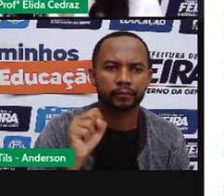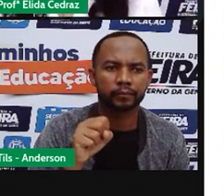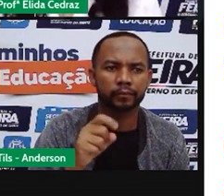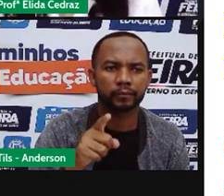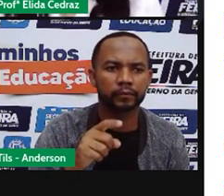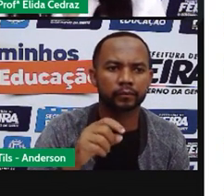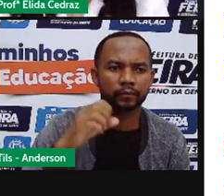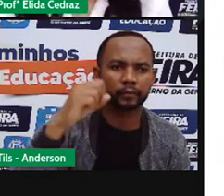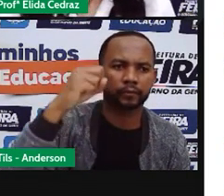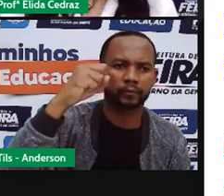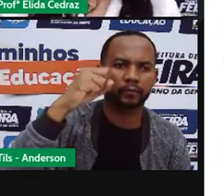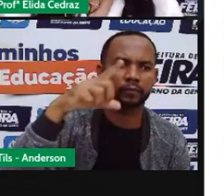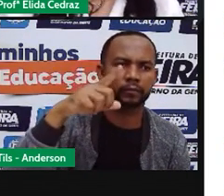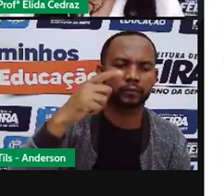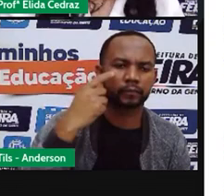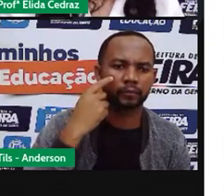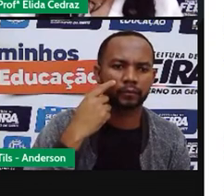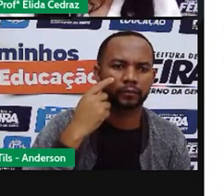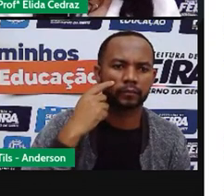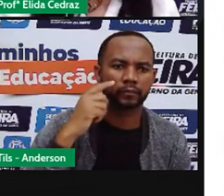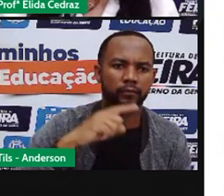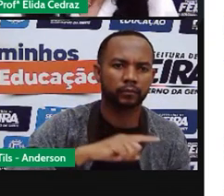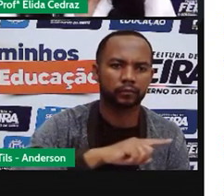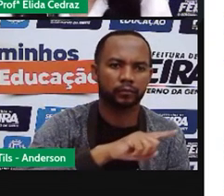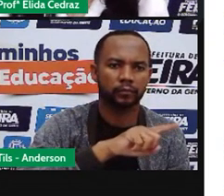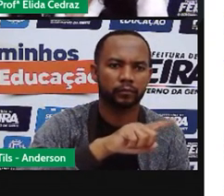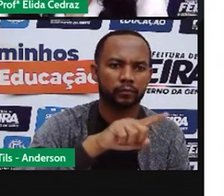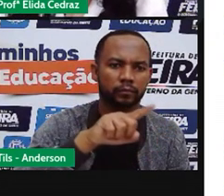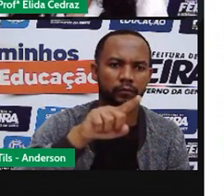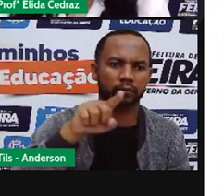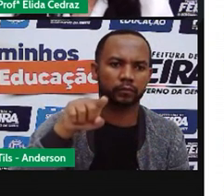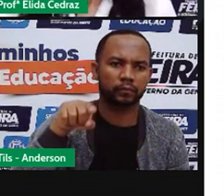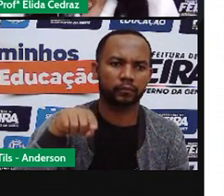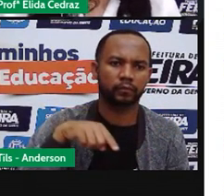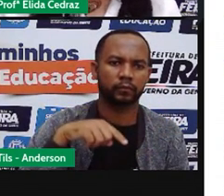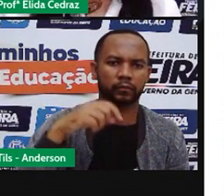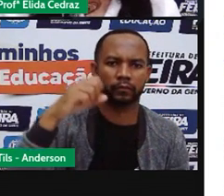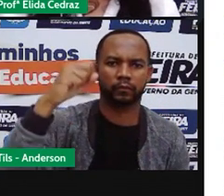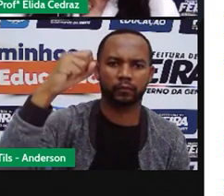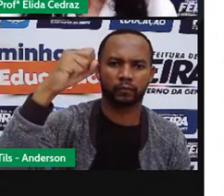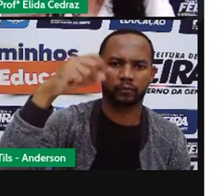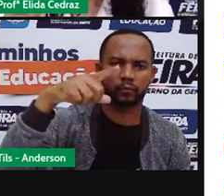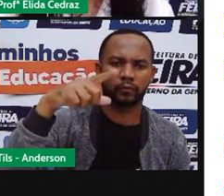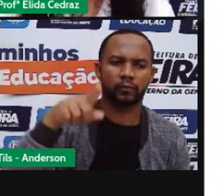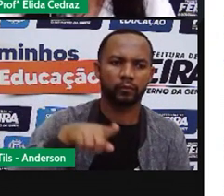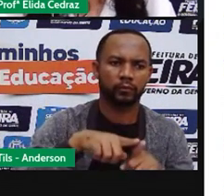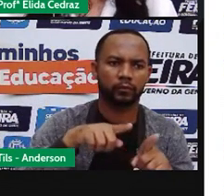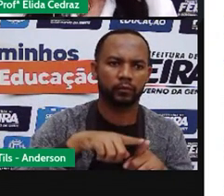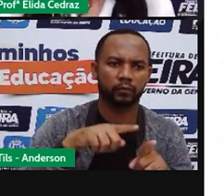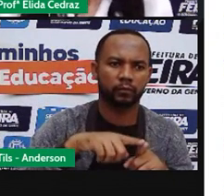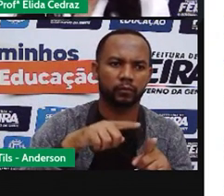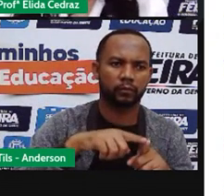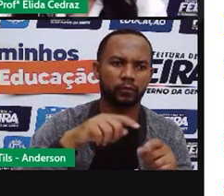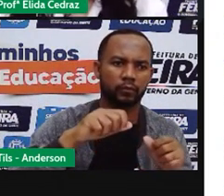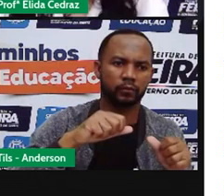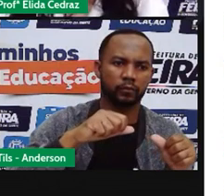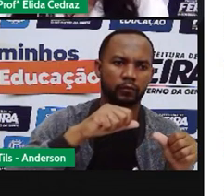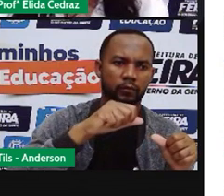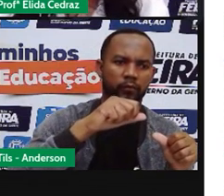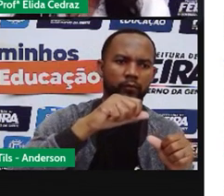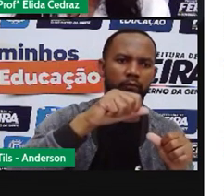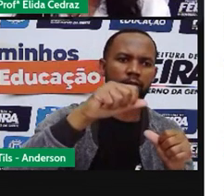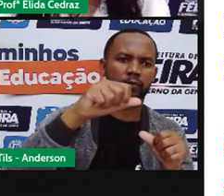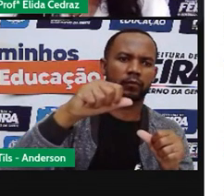que a sombra do ponteiro se mexe e o sol se move, por isso que a sombra